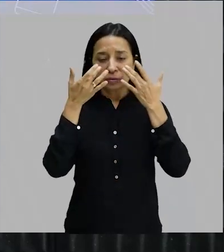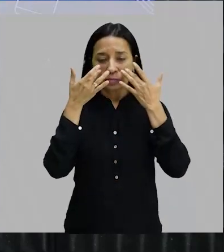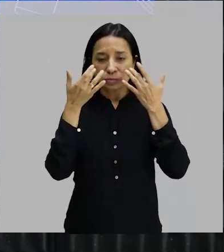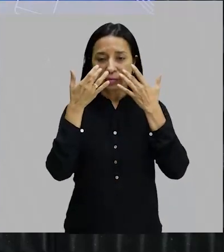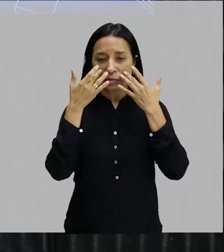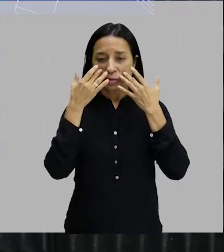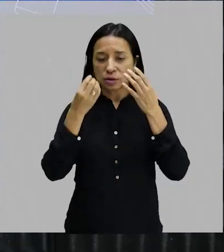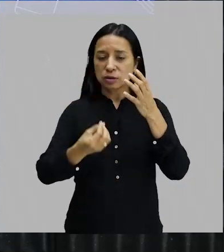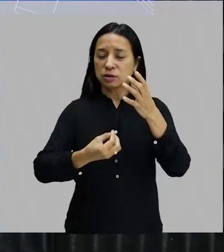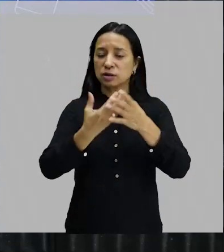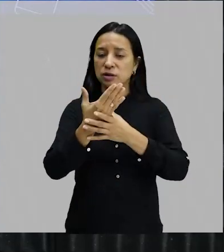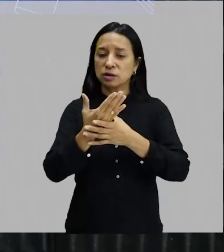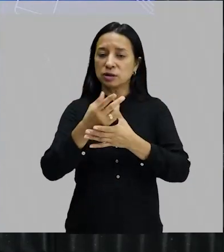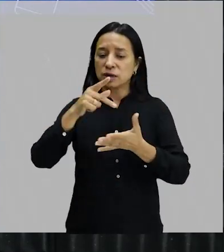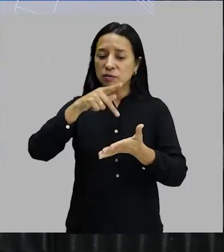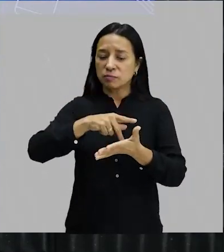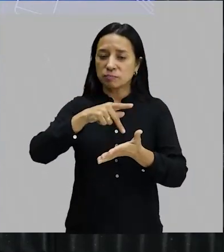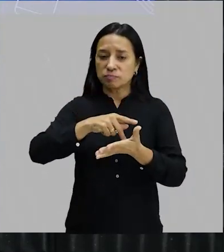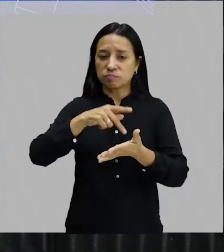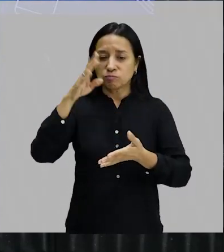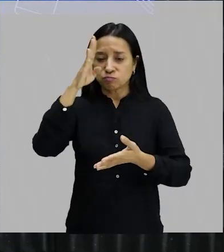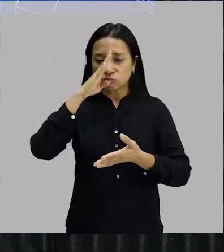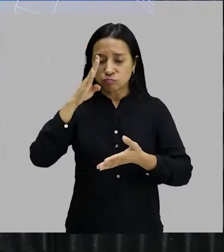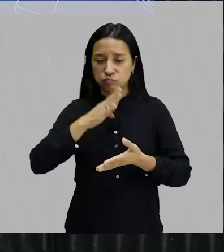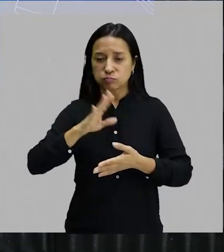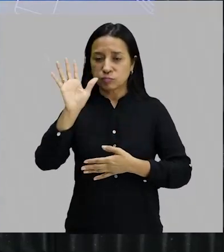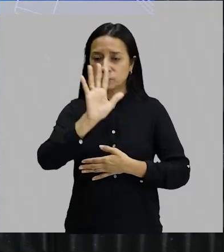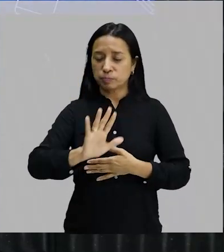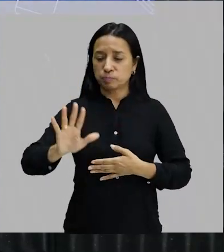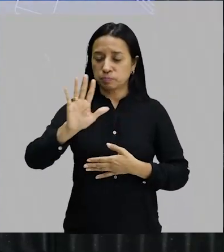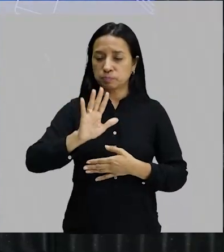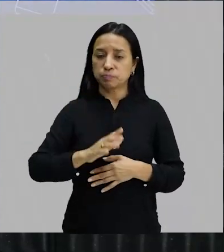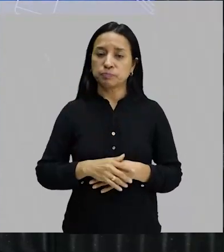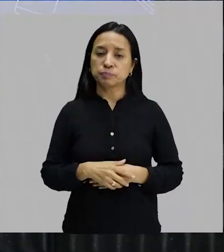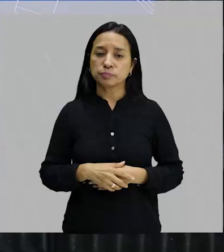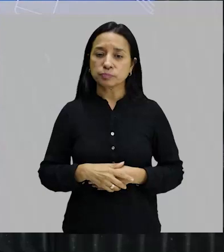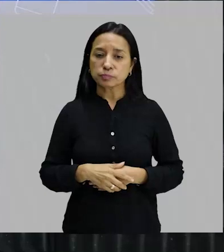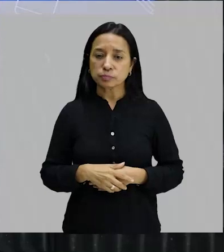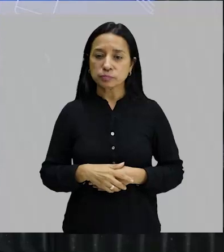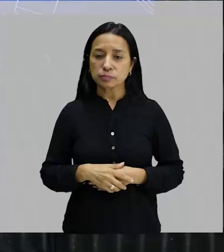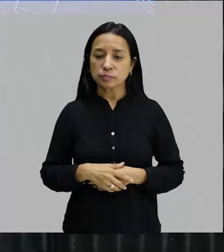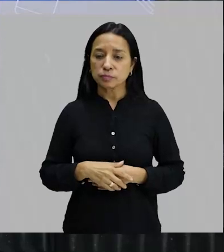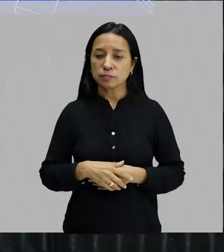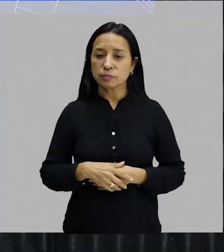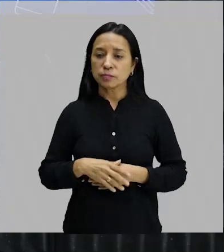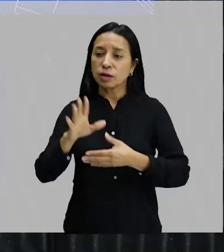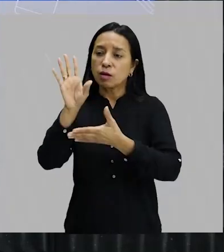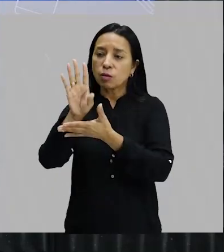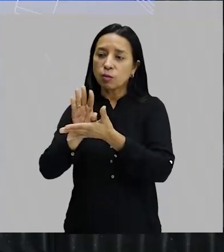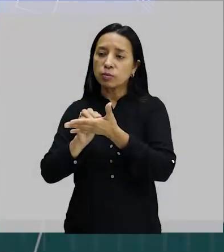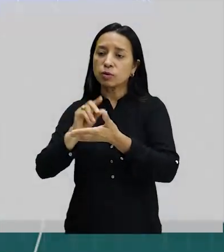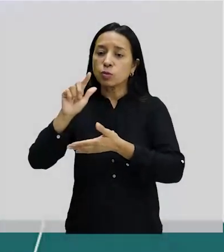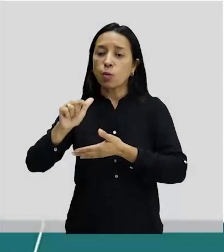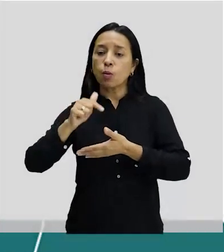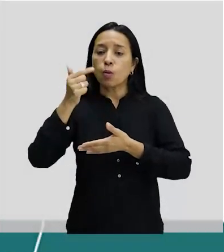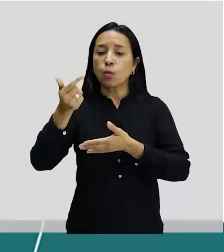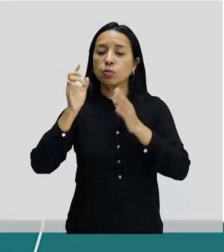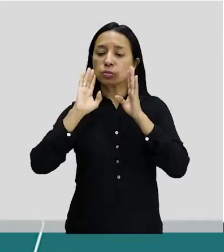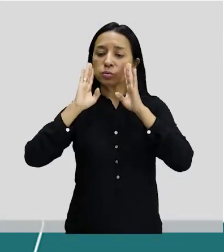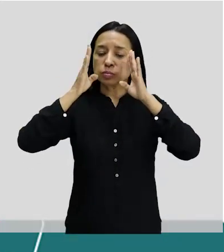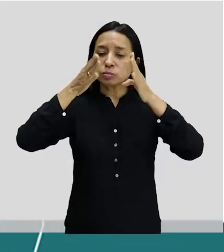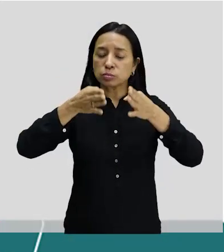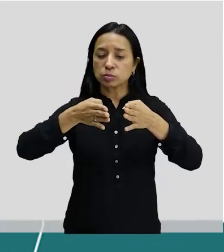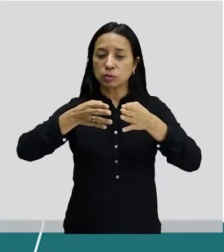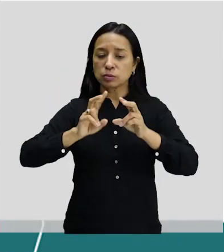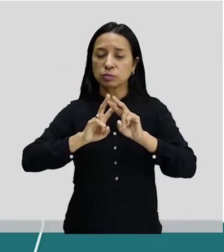um estilo essencialmente, nacionalmente, puramente brasileiro, a partir de outras concepções. E a fase operária, que você já deve ter